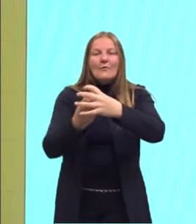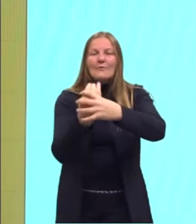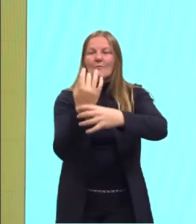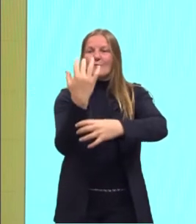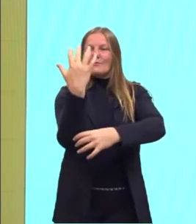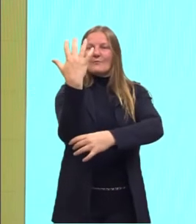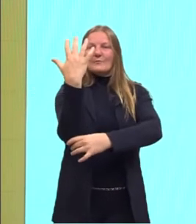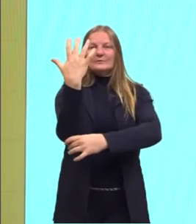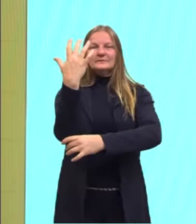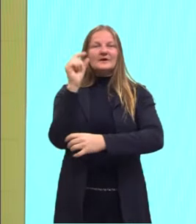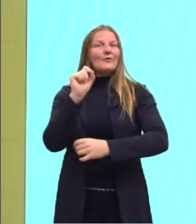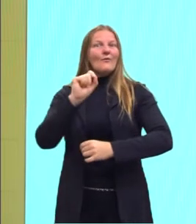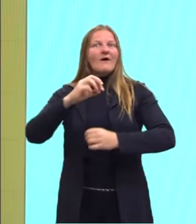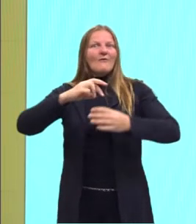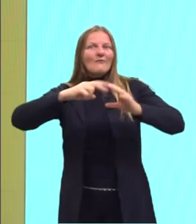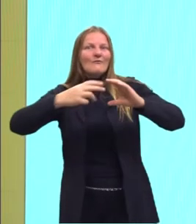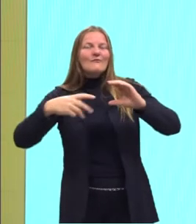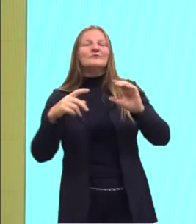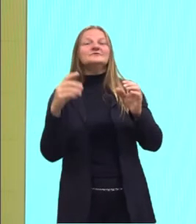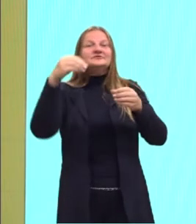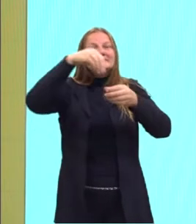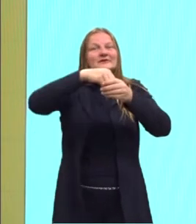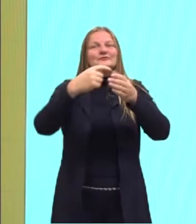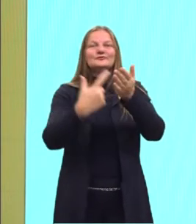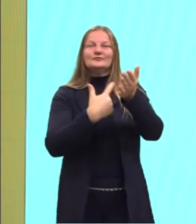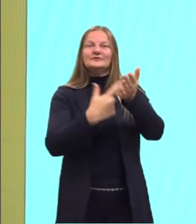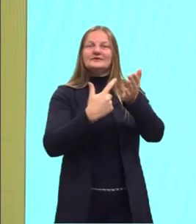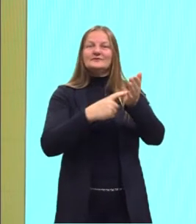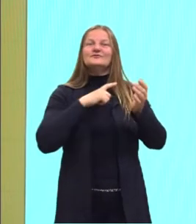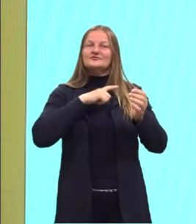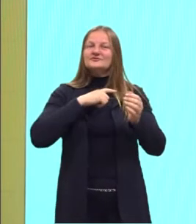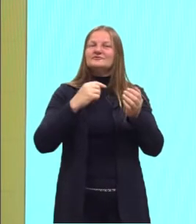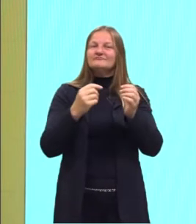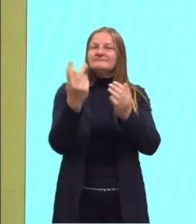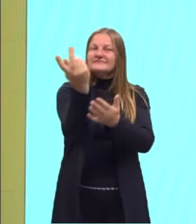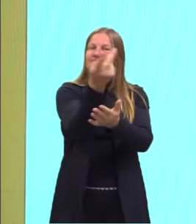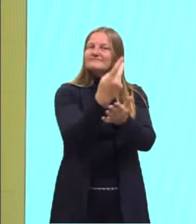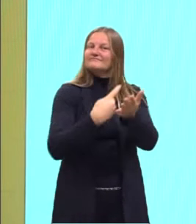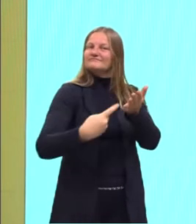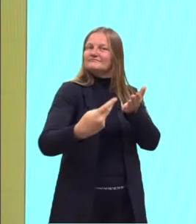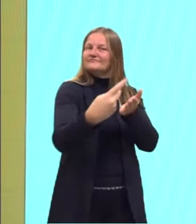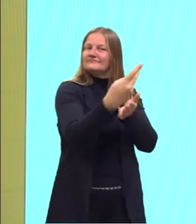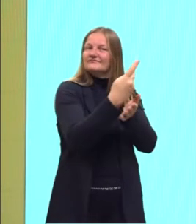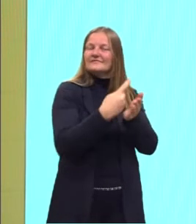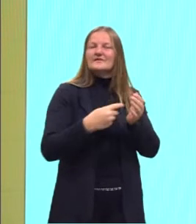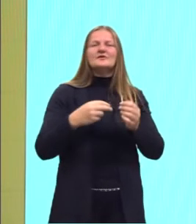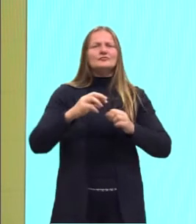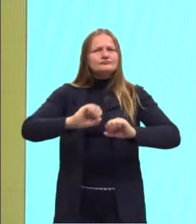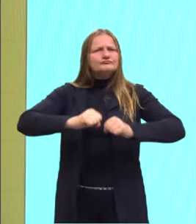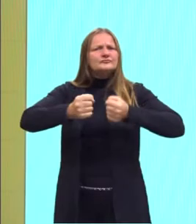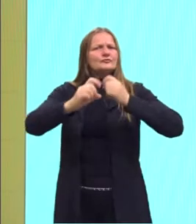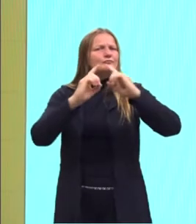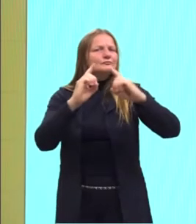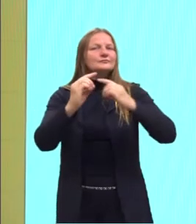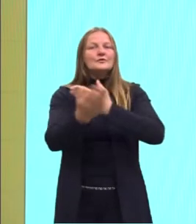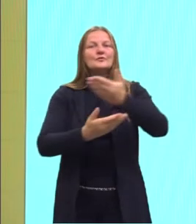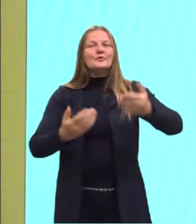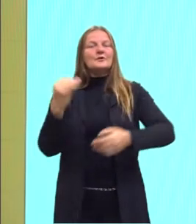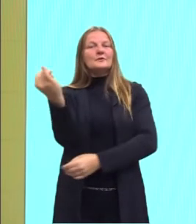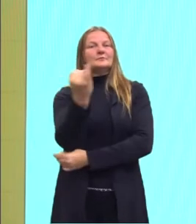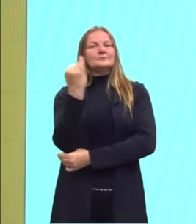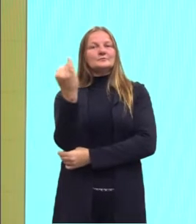escolhi trazer essa imagem para colocar aqui, para que a gente possa pensar um pouco, discutir, reforçar aqui, a